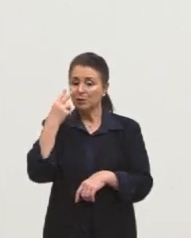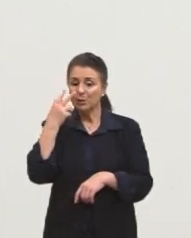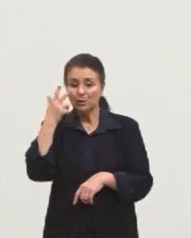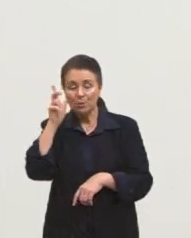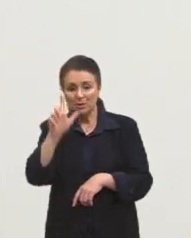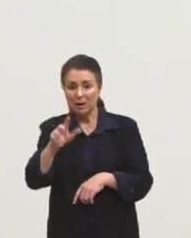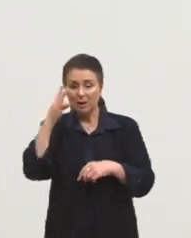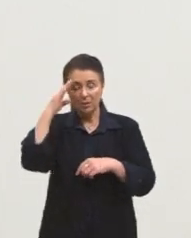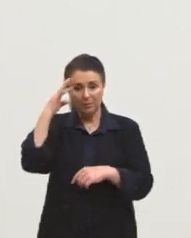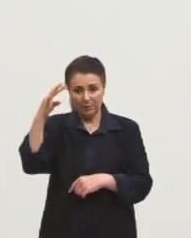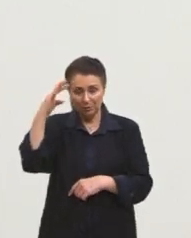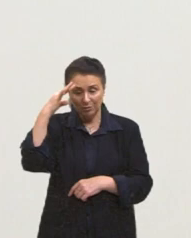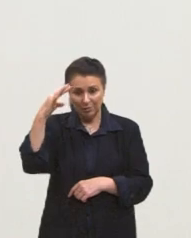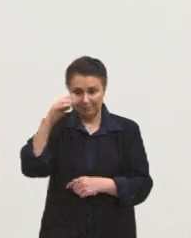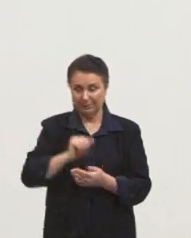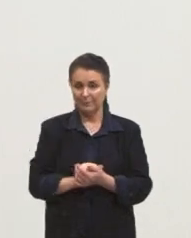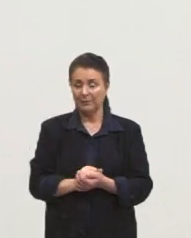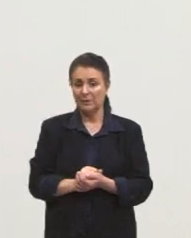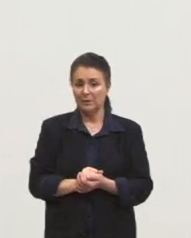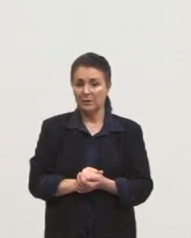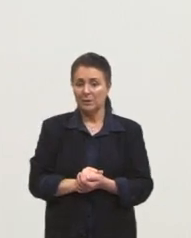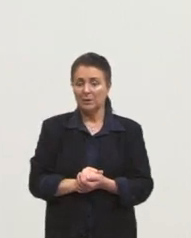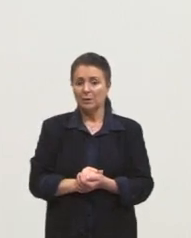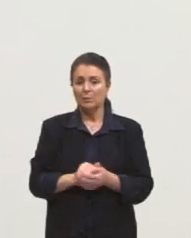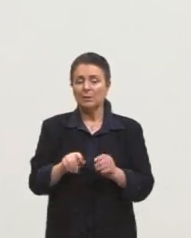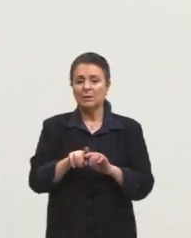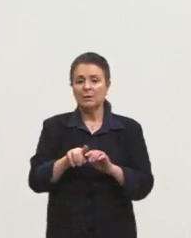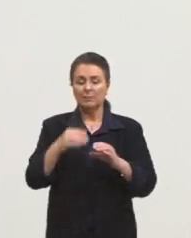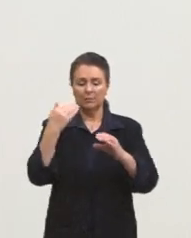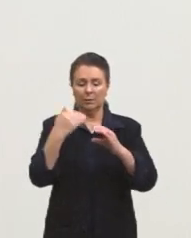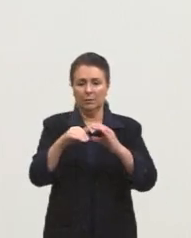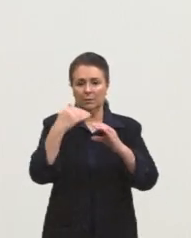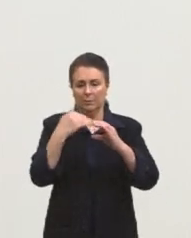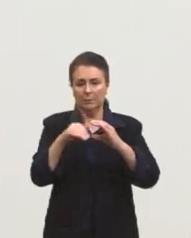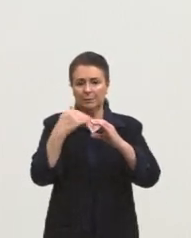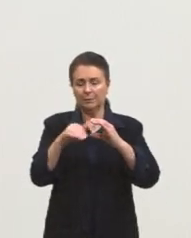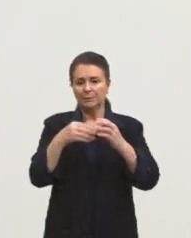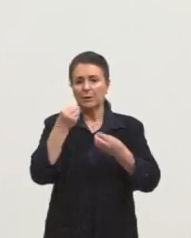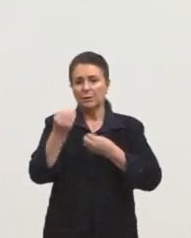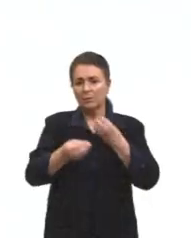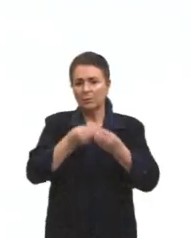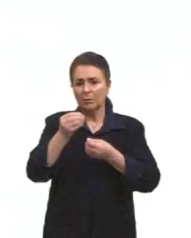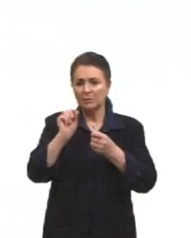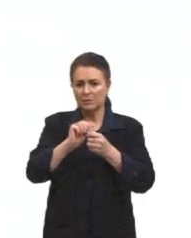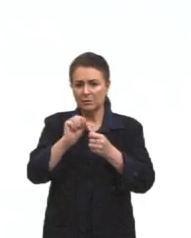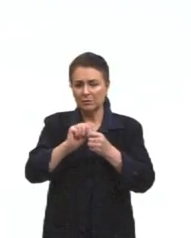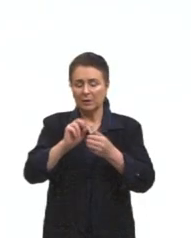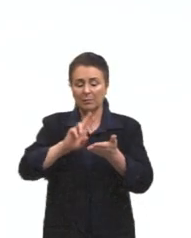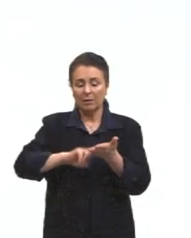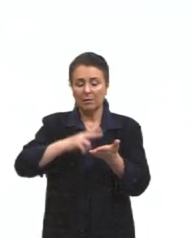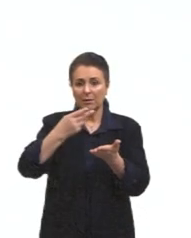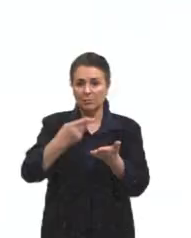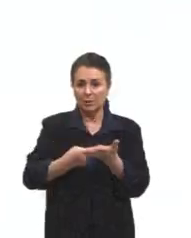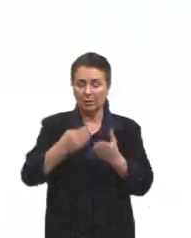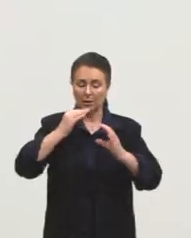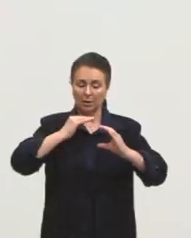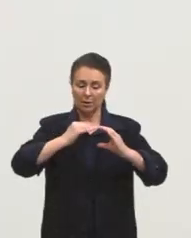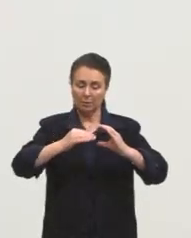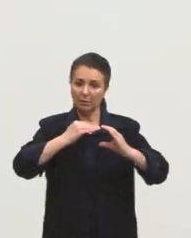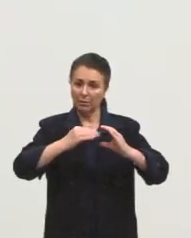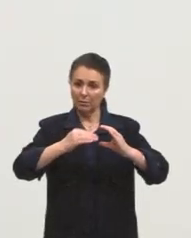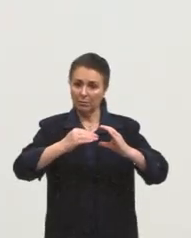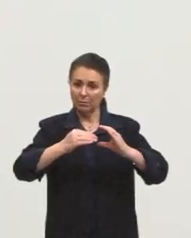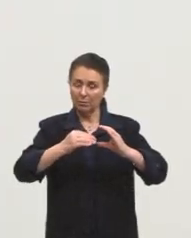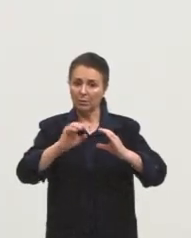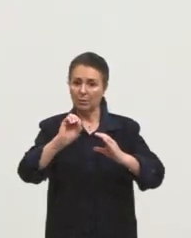que a gente imagina. Por exemplo, e-mail. Como é que a gente faz para traduzir e-mail? Ou então,